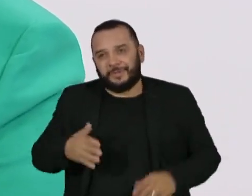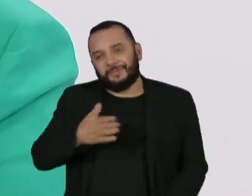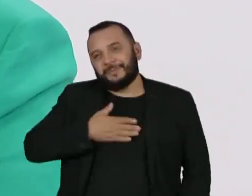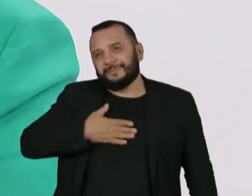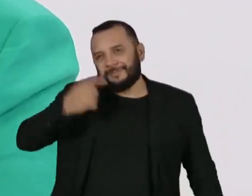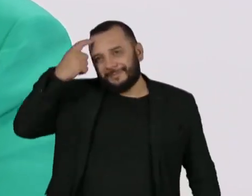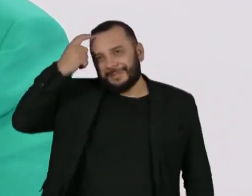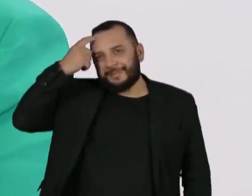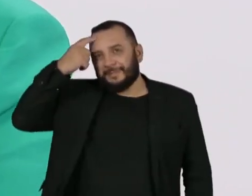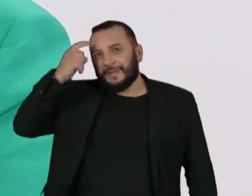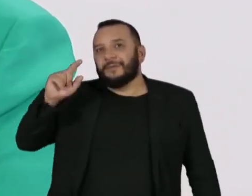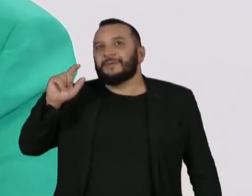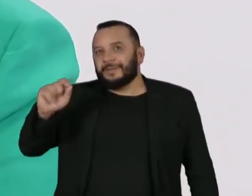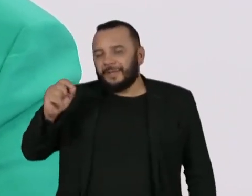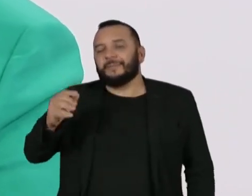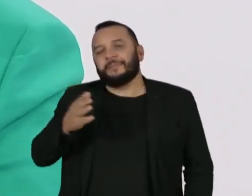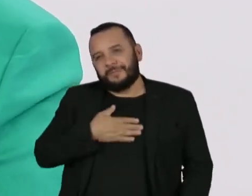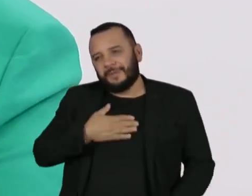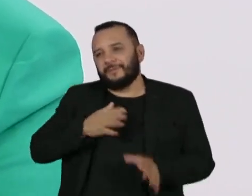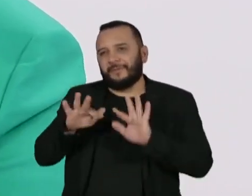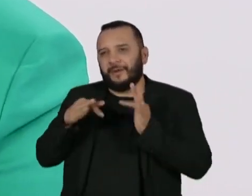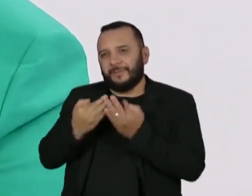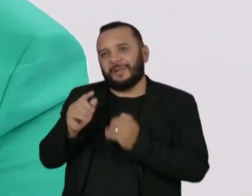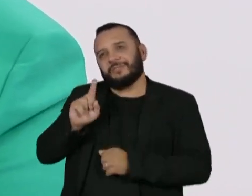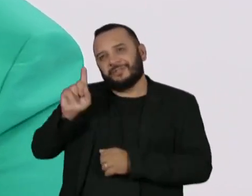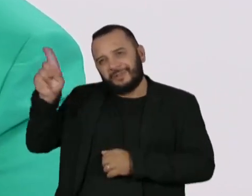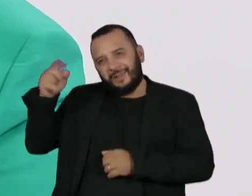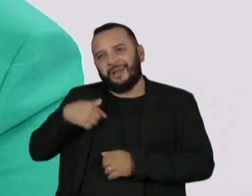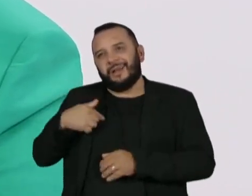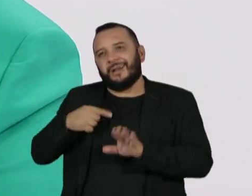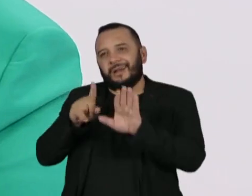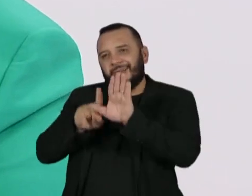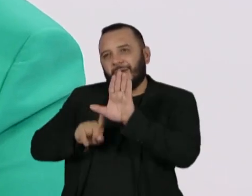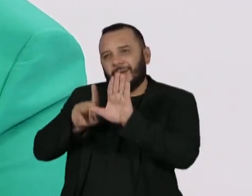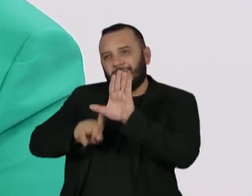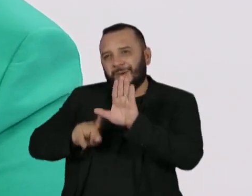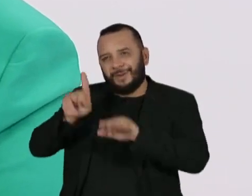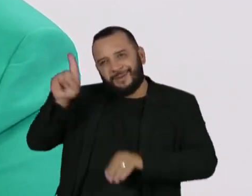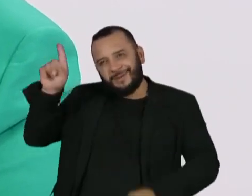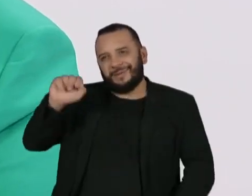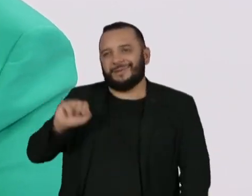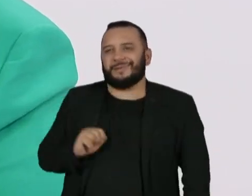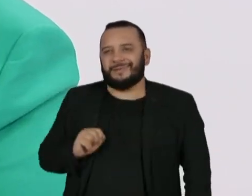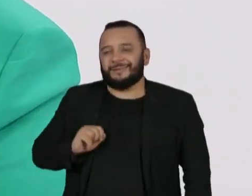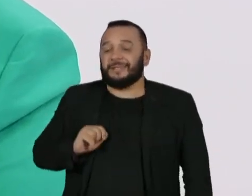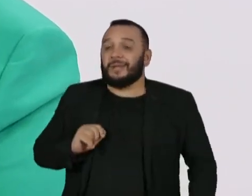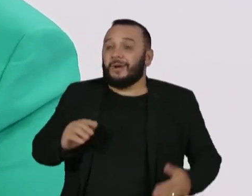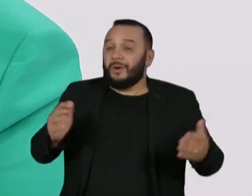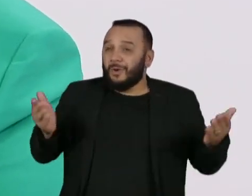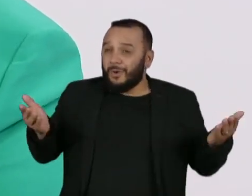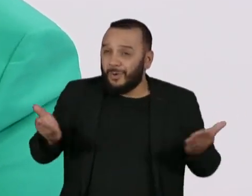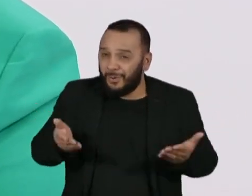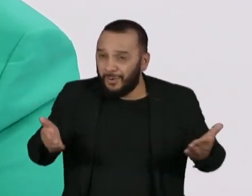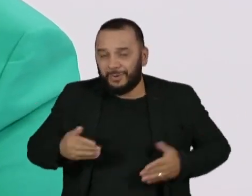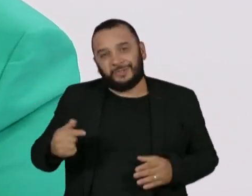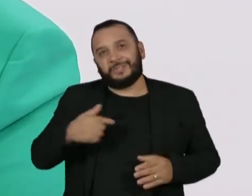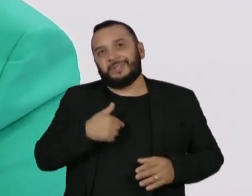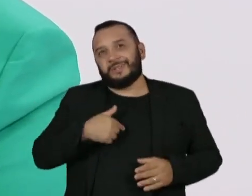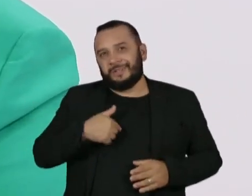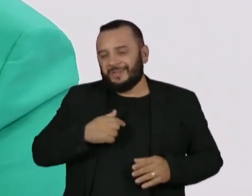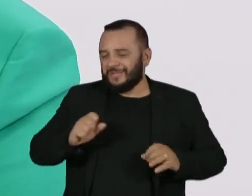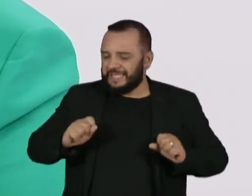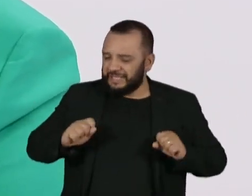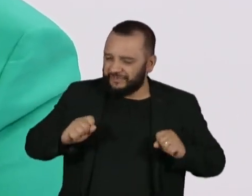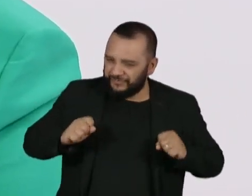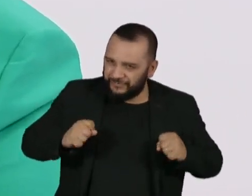sou, os meus vieram de lá, mas hoje, com o talento e o esforço, nós somos